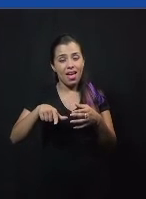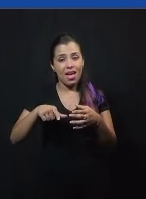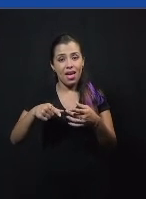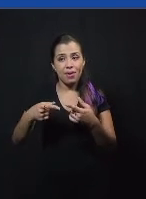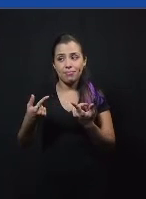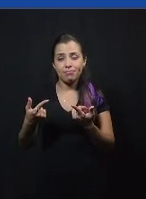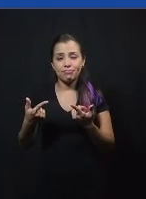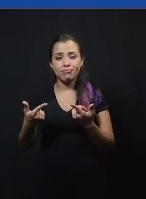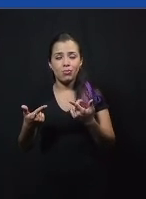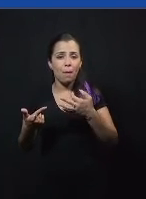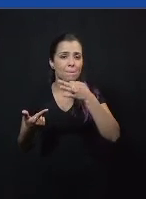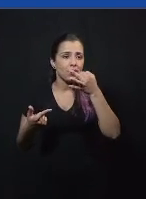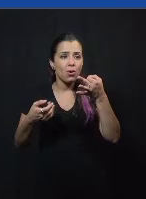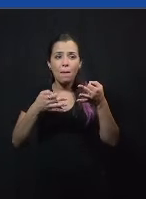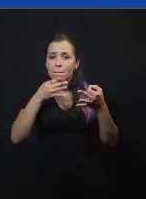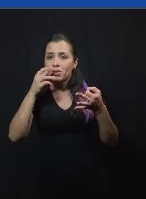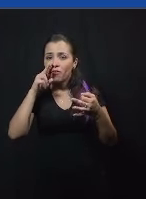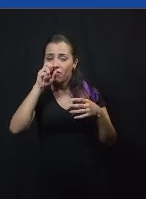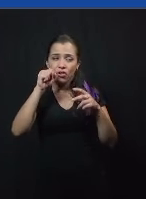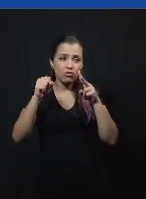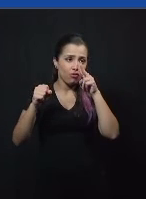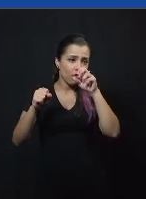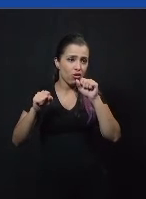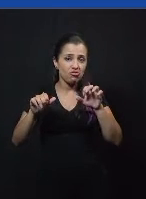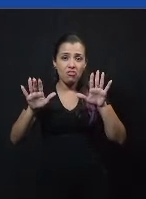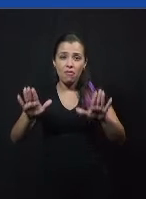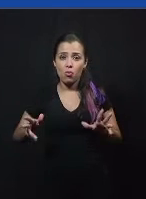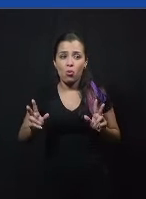que leva para a polarização.